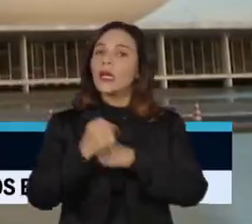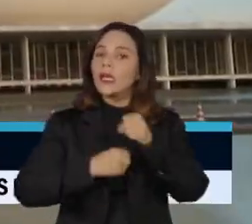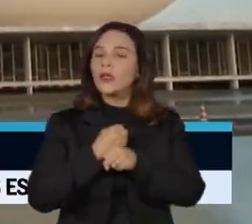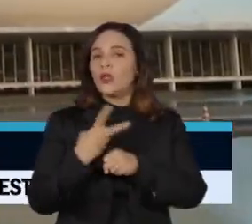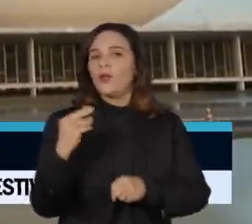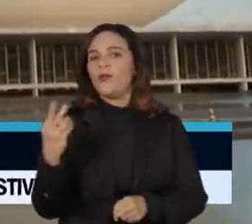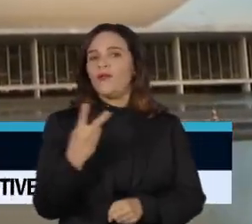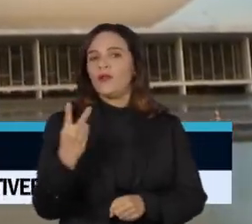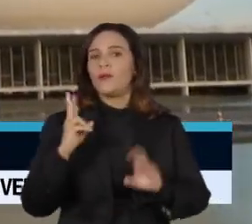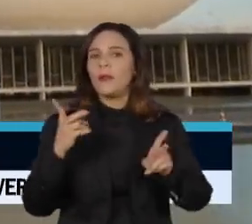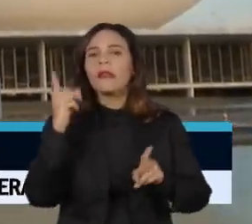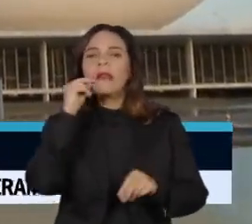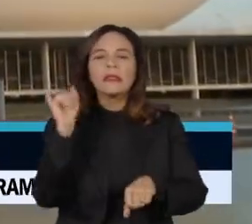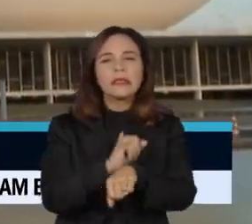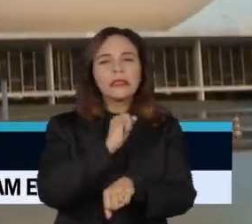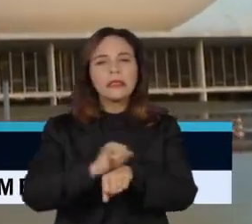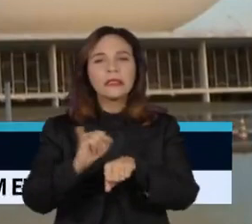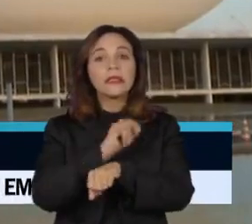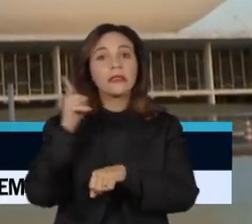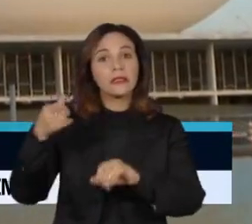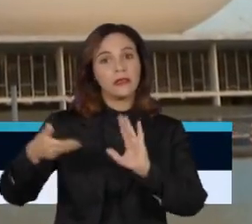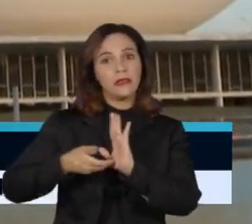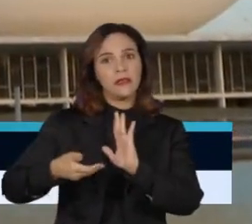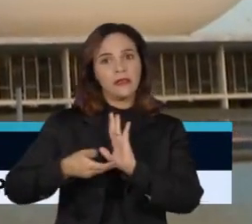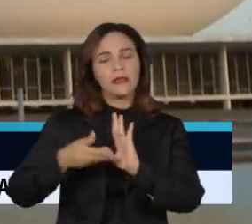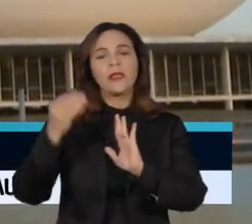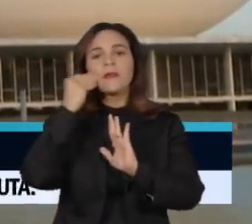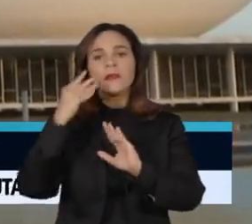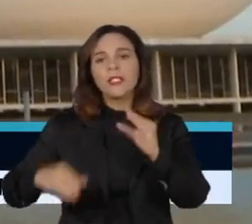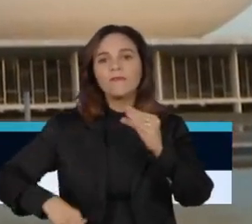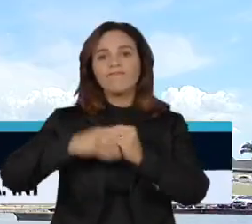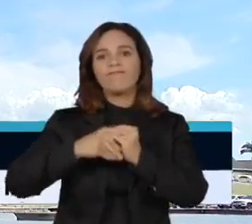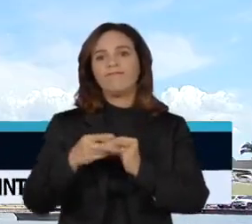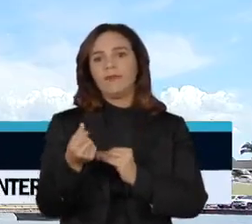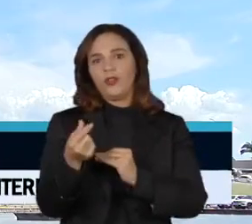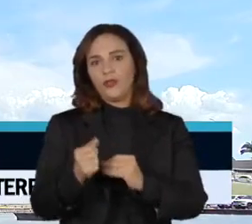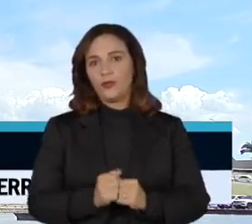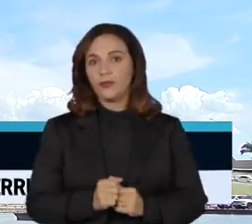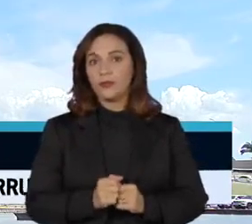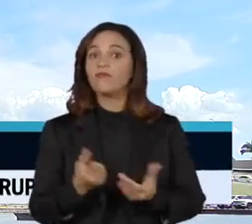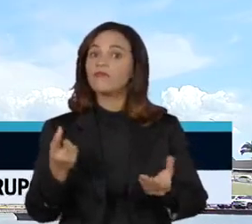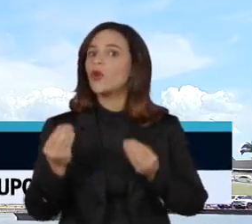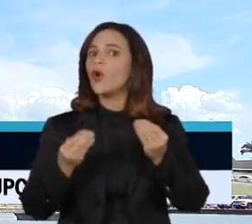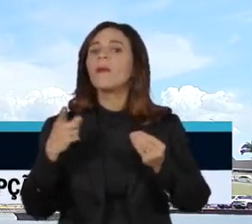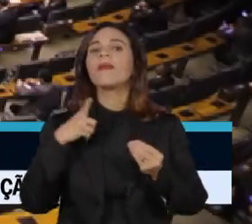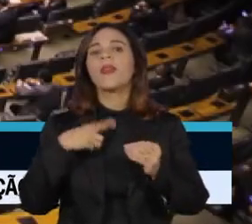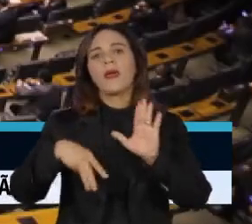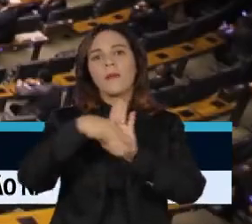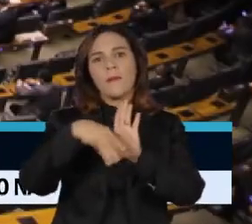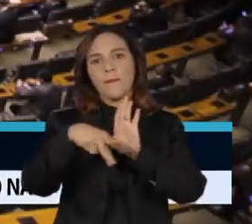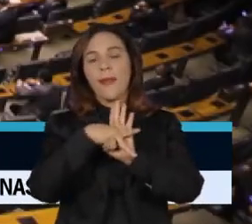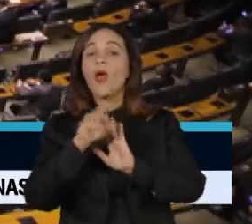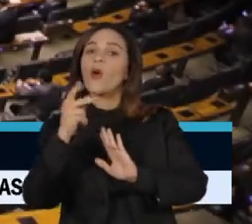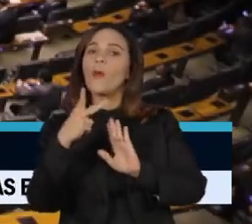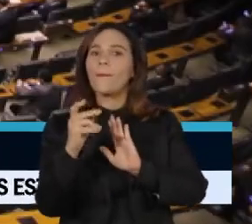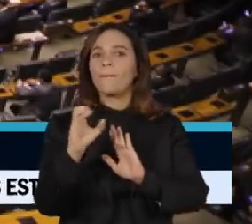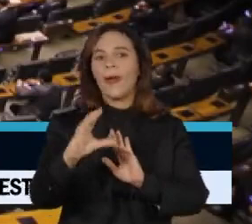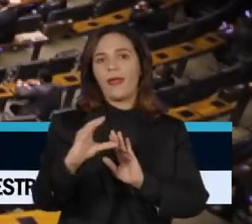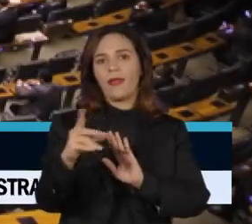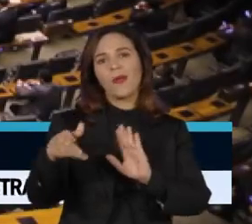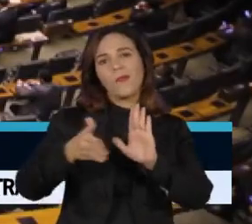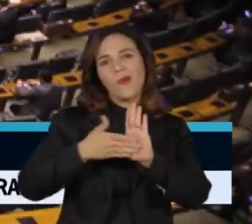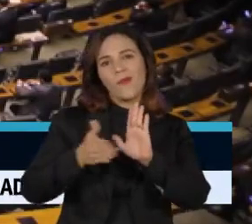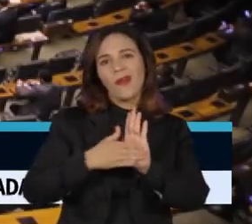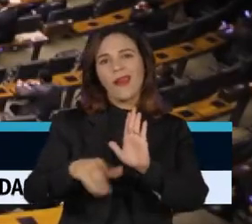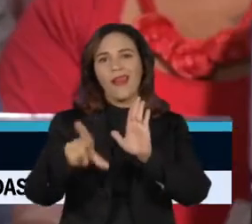ano e busca mecanismos no Congresso Nacional para a recomposição desse dinheiro, seja através de medida provisória ou de PEC, proposta